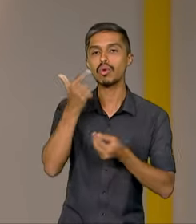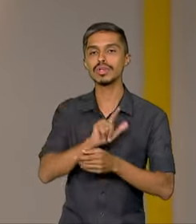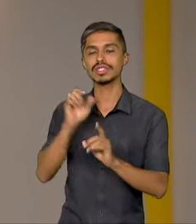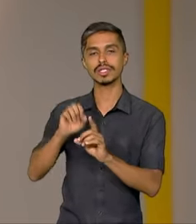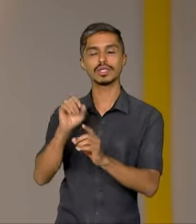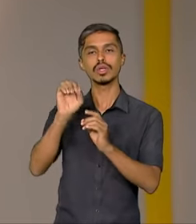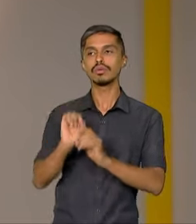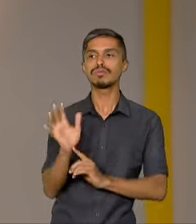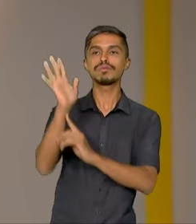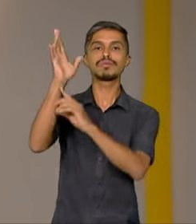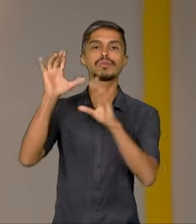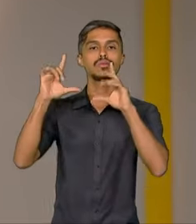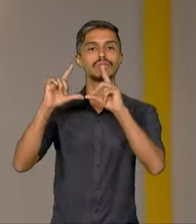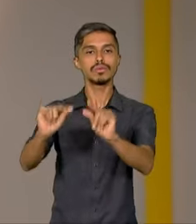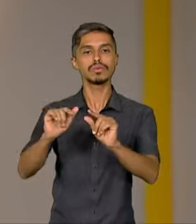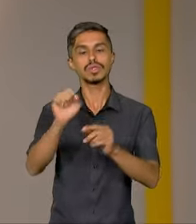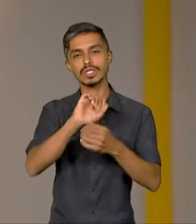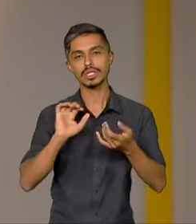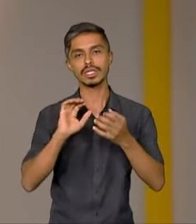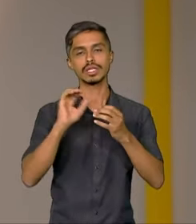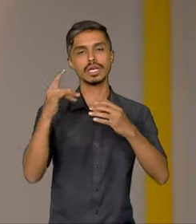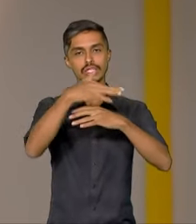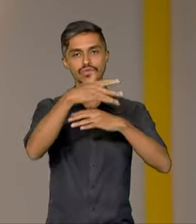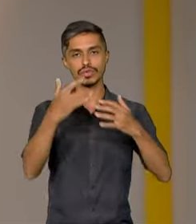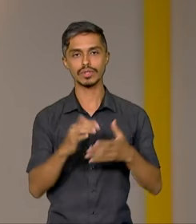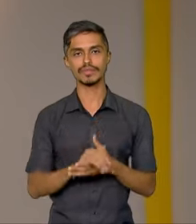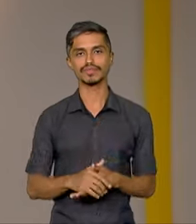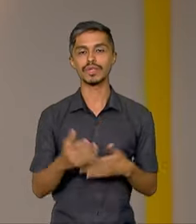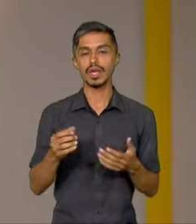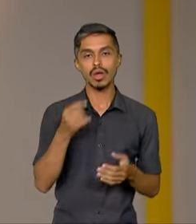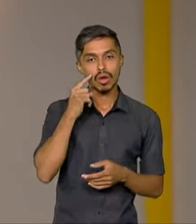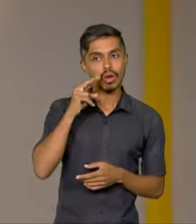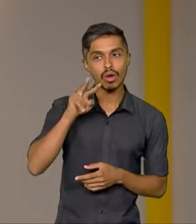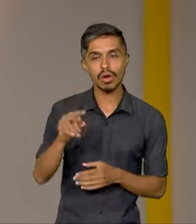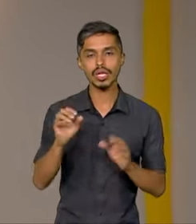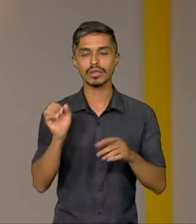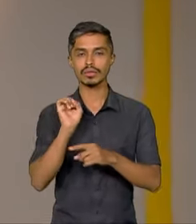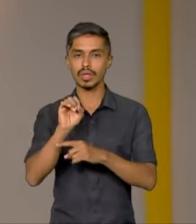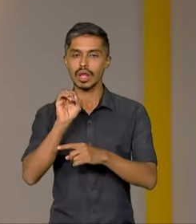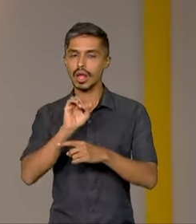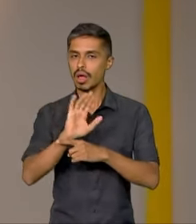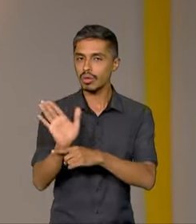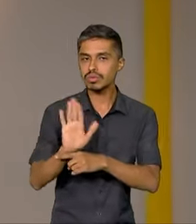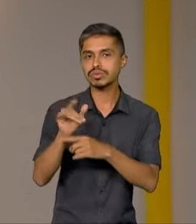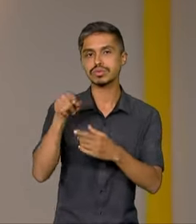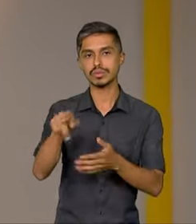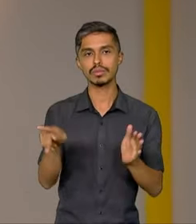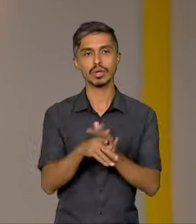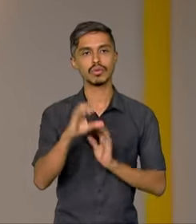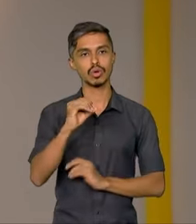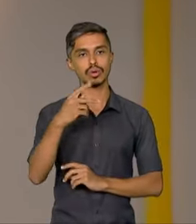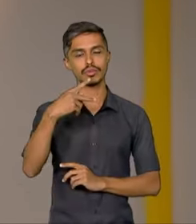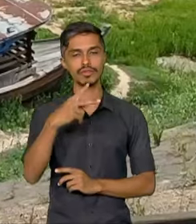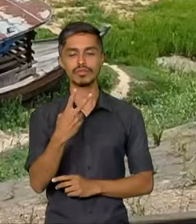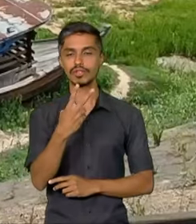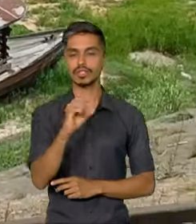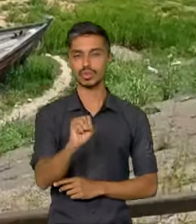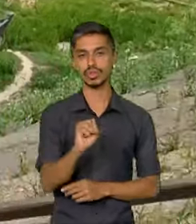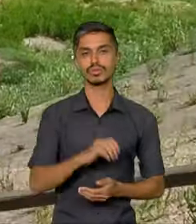efeito estufa na atmosfera. Acompanhe na reportagem do nosso enviado especial à COP28, Pablo Mundim.